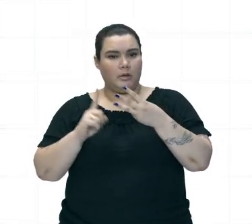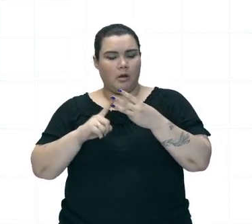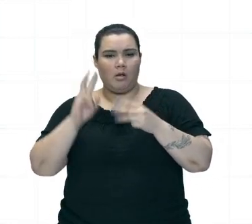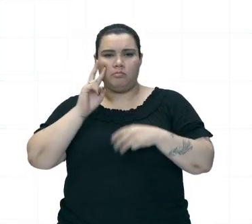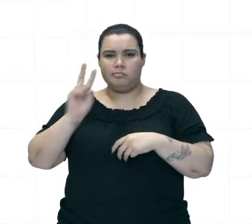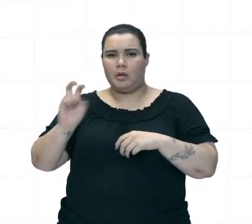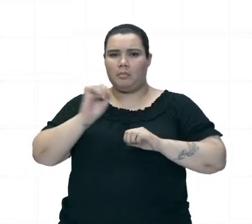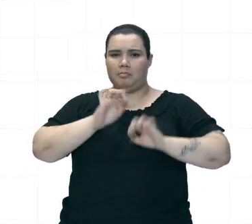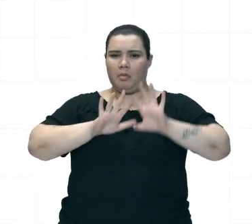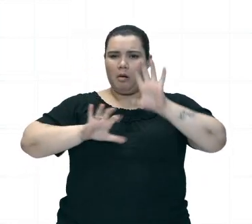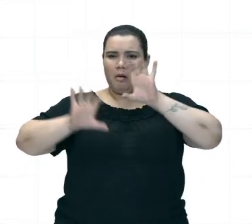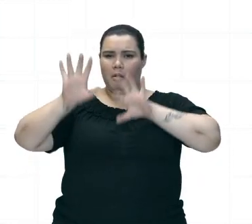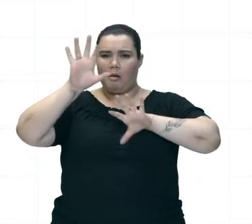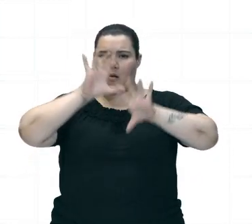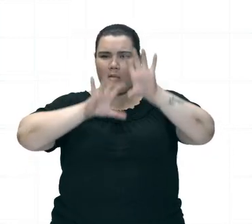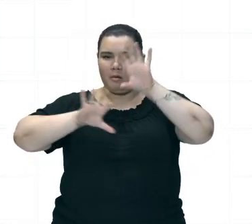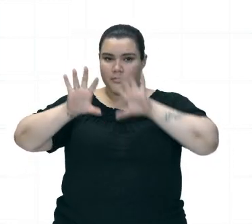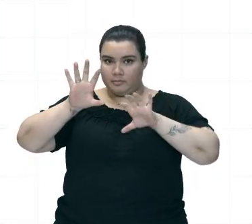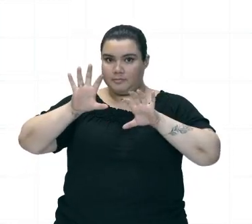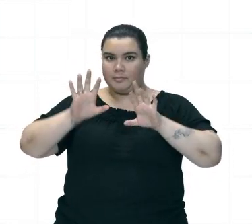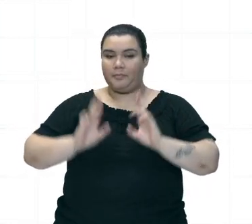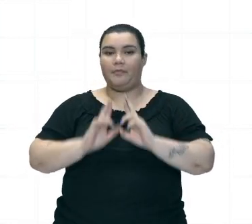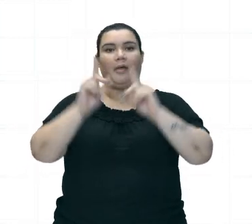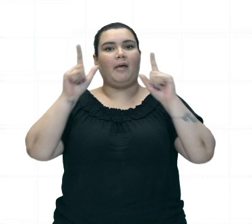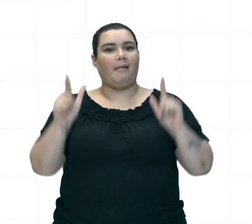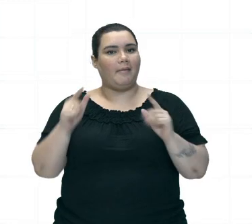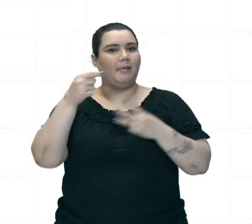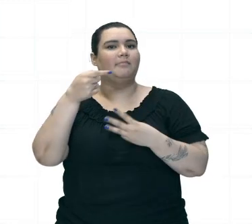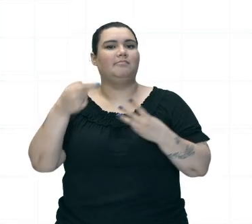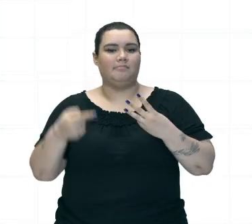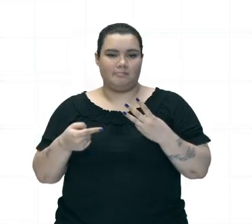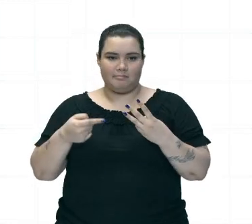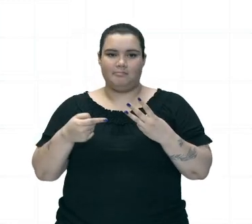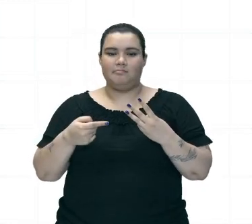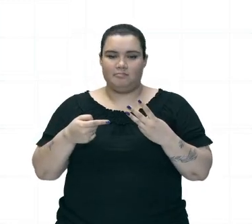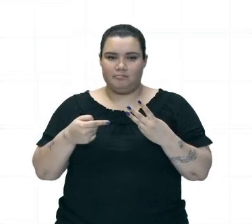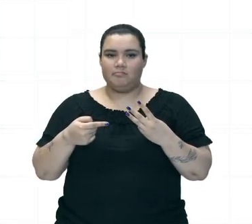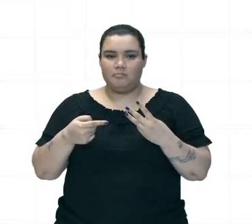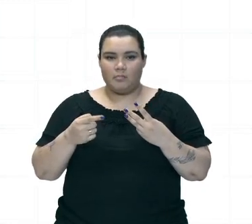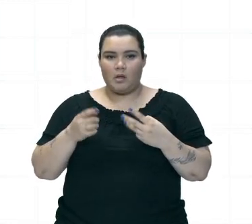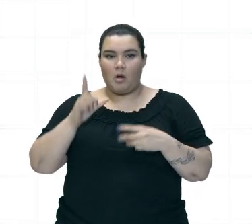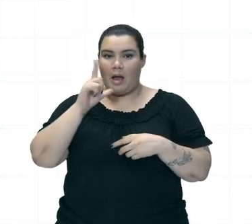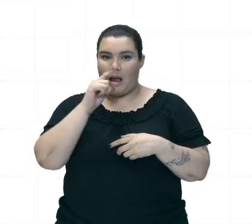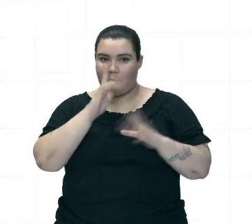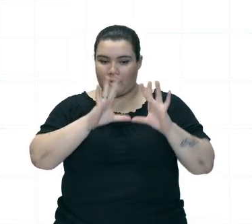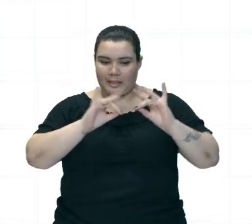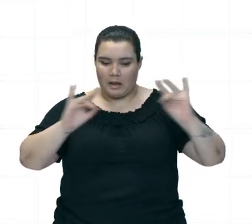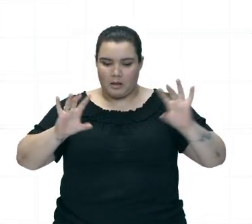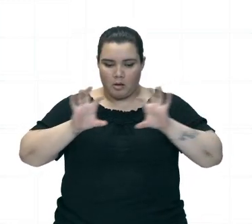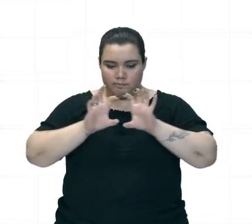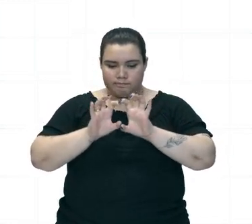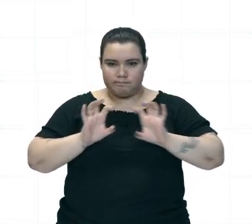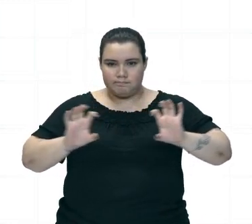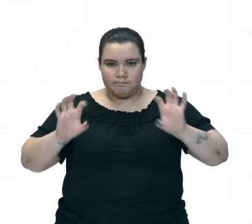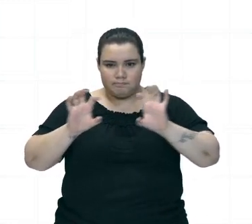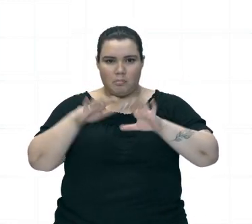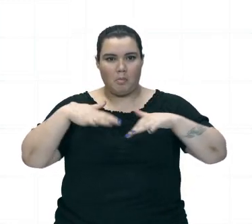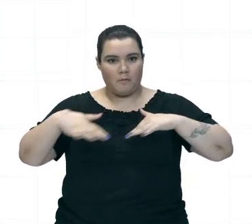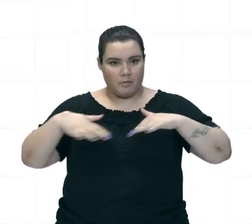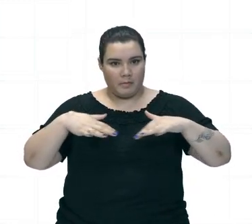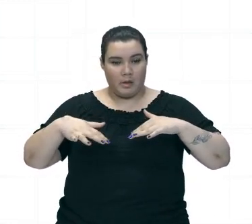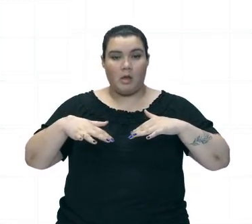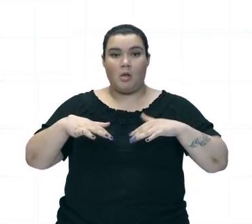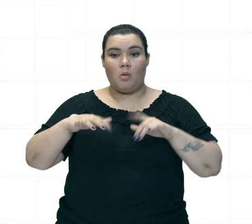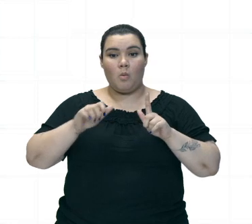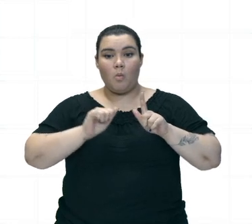Né? Então o líquido Ele ainda tem Ali uma partezinha Embaixo Já o gasoso Ele é totalmente Separado Então